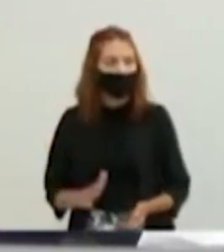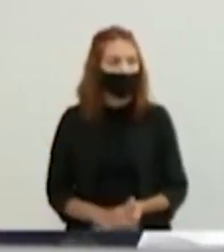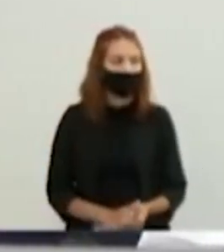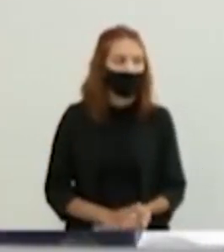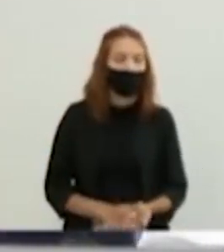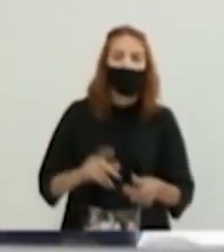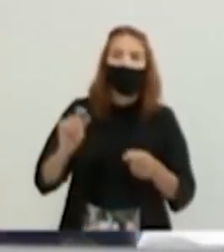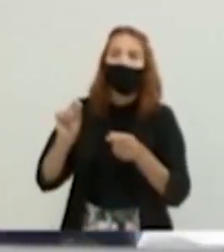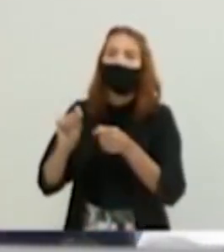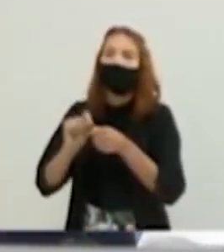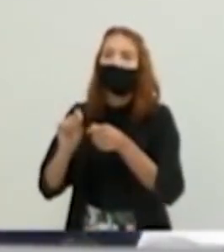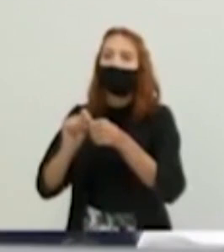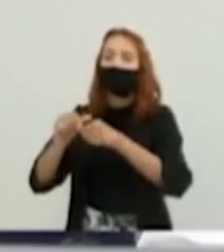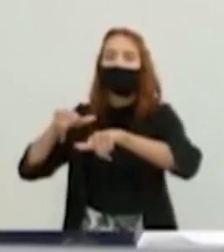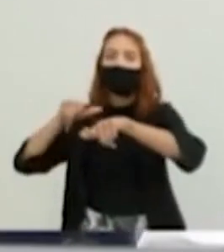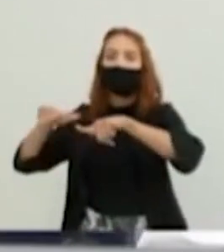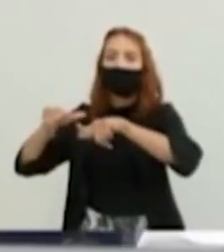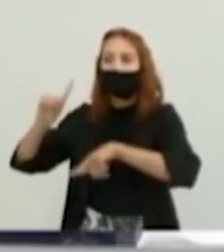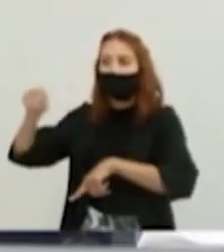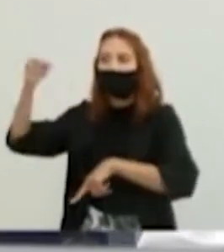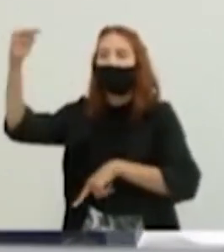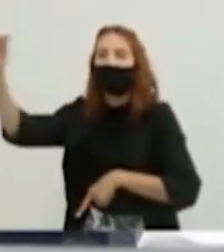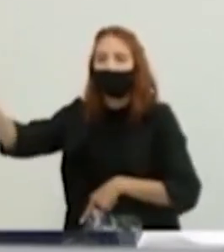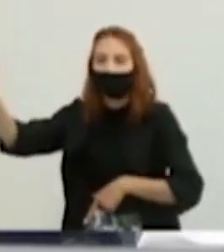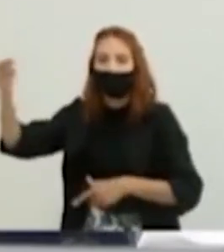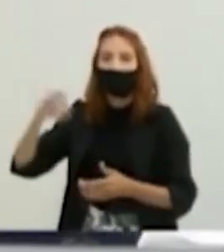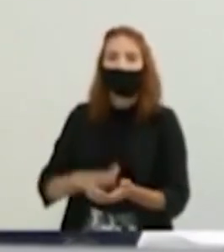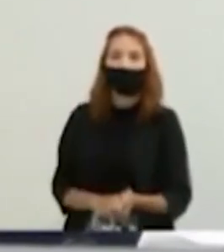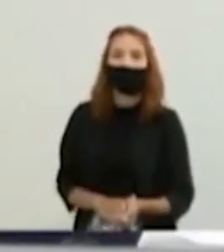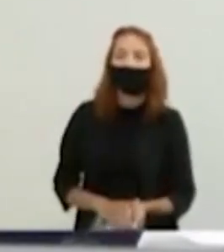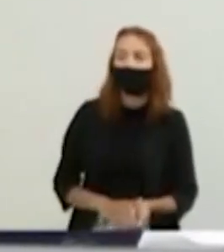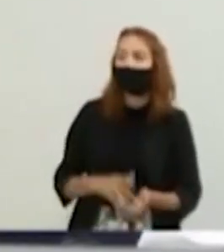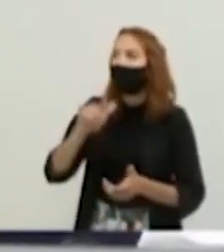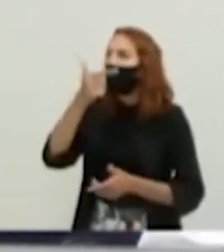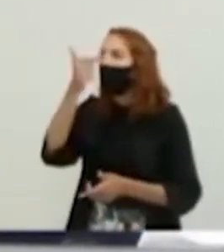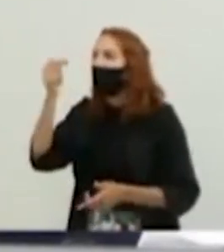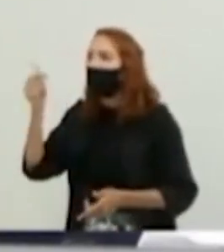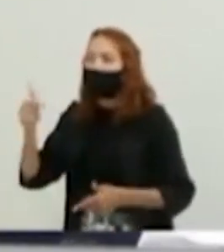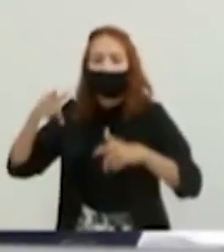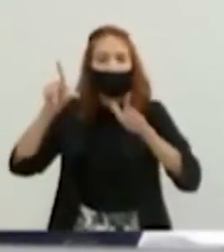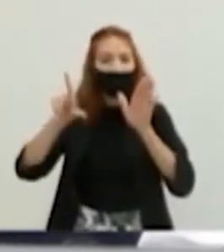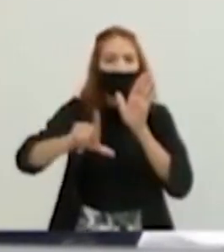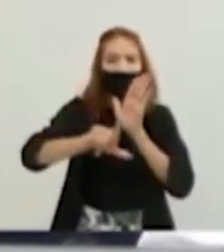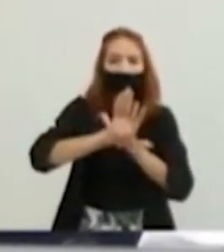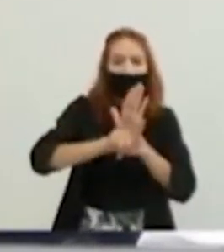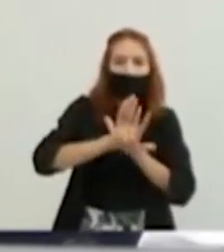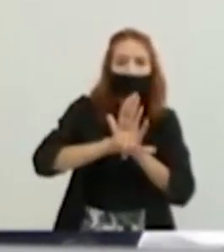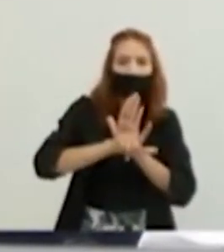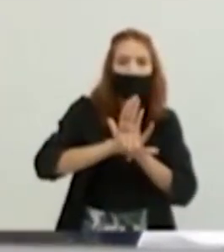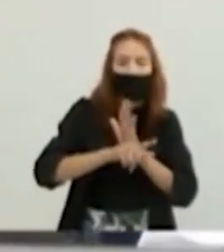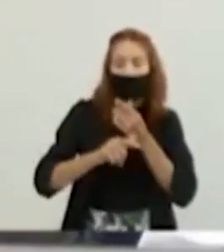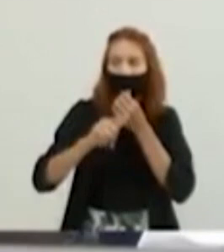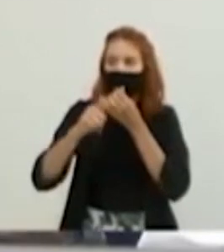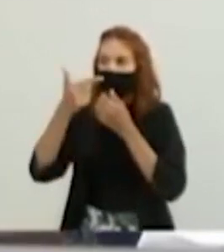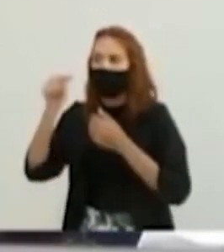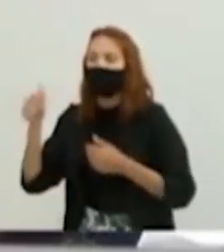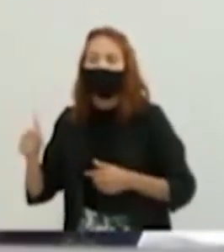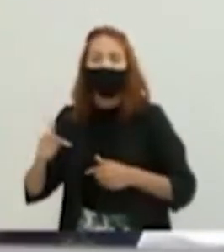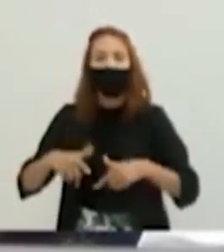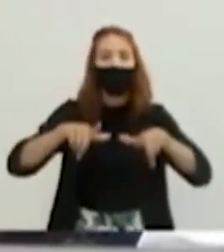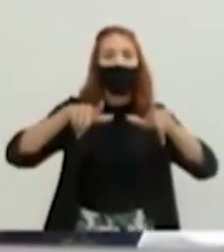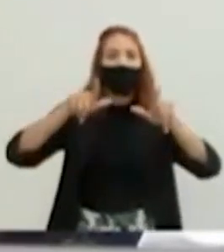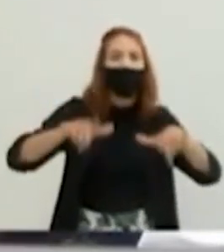sinal que os falecidos vão para Itamaraju. Já não se bastasse não ter dinheiro para comprar uma urna para uma família carente,